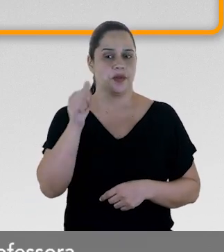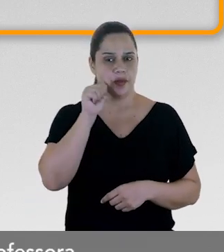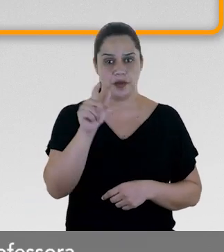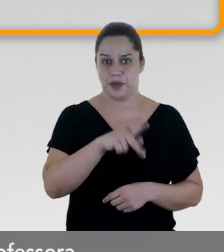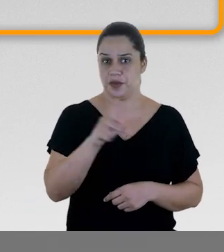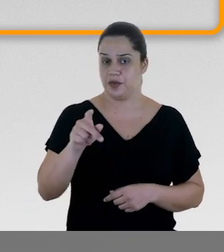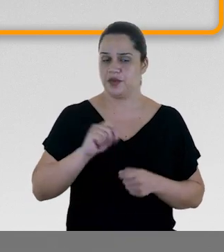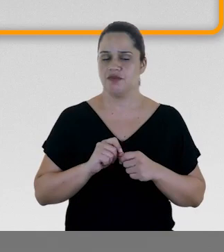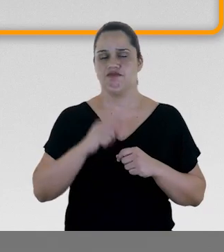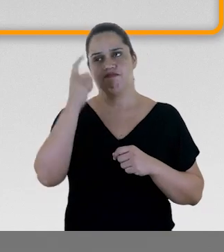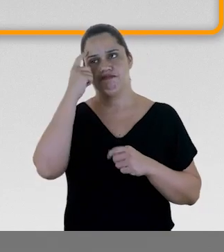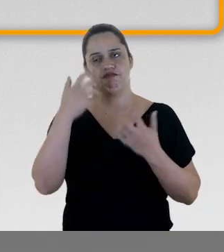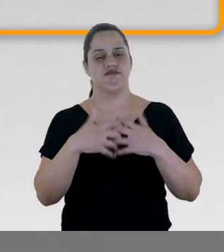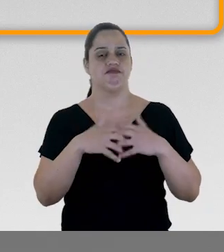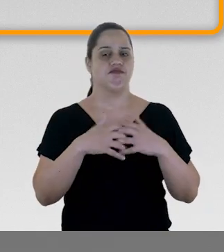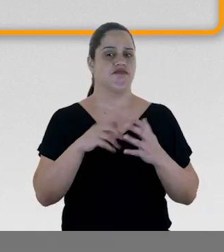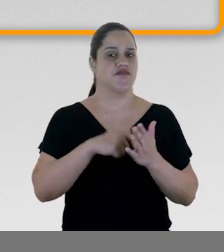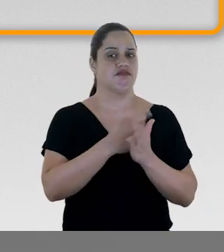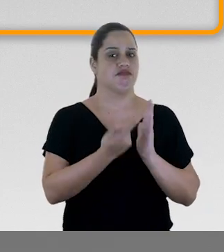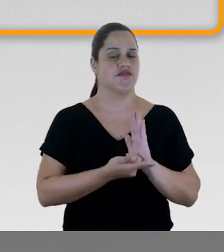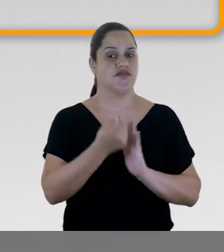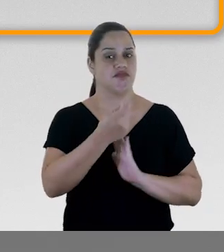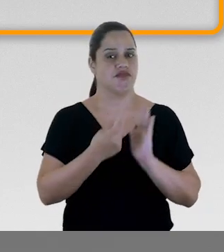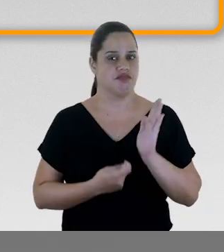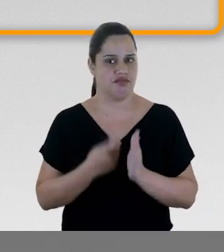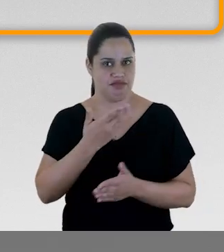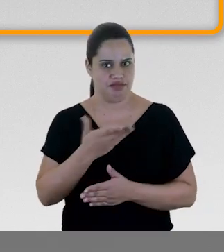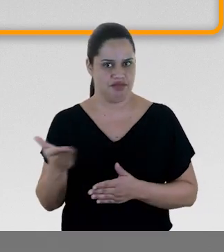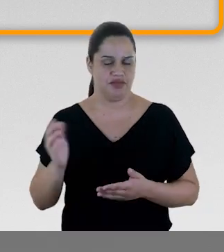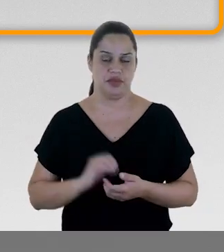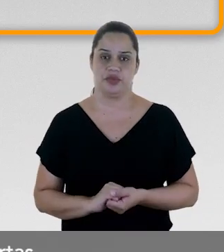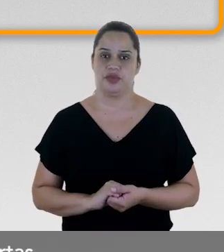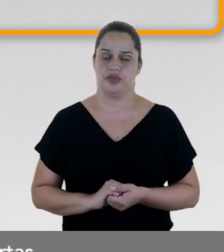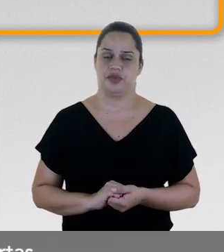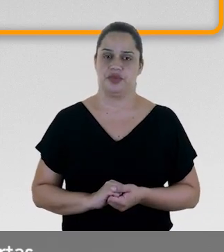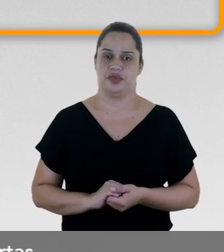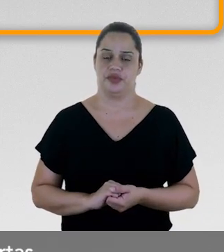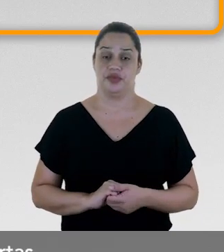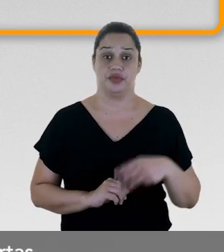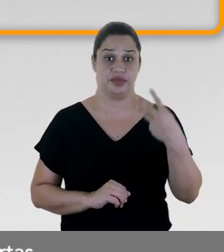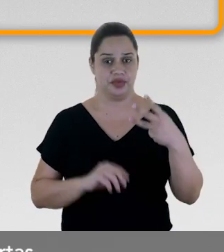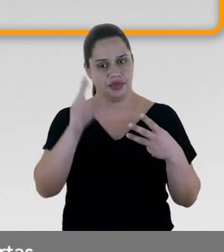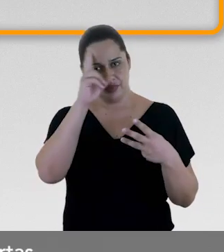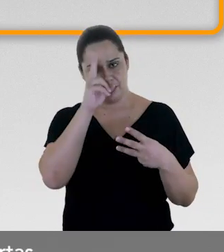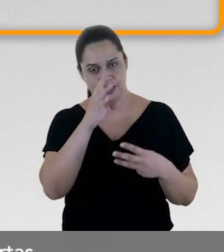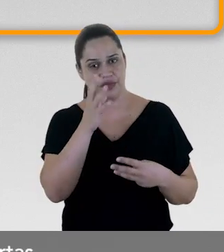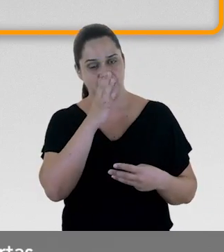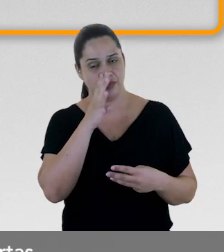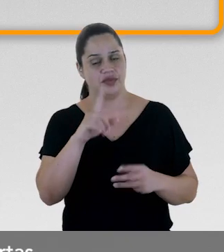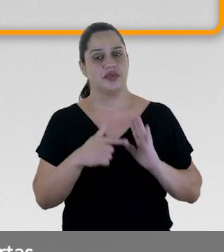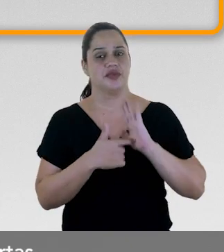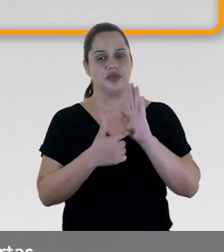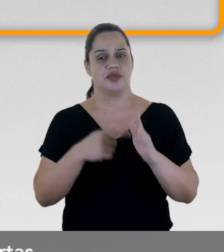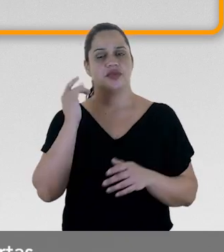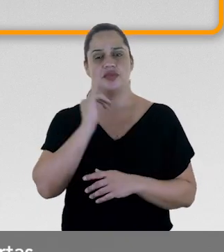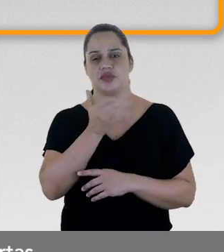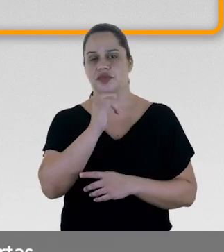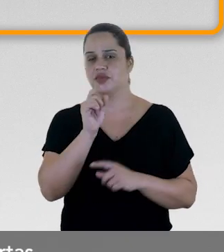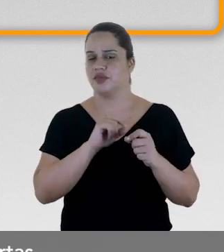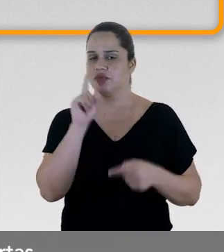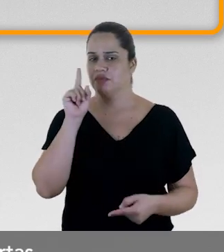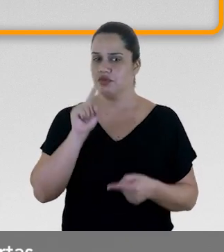professora, a refletir sobre o gênero textual da obra. Três Histórias de Encanto traz três